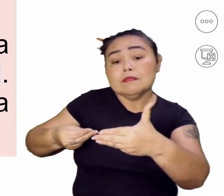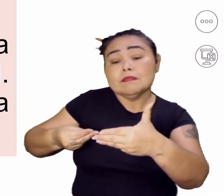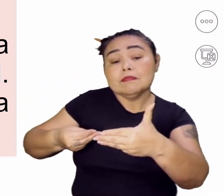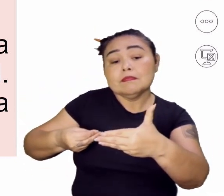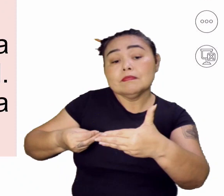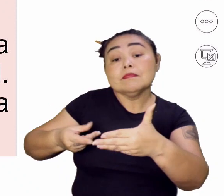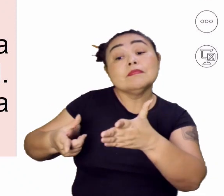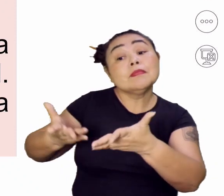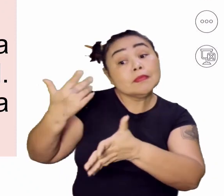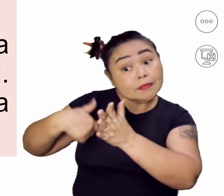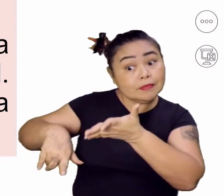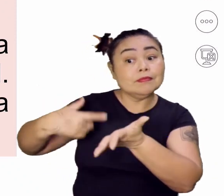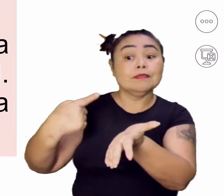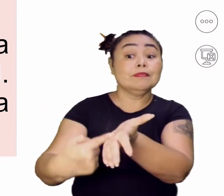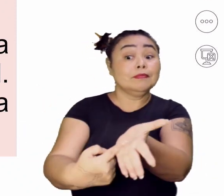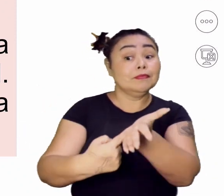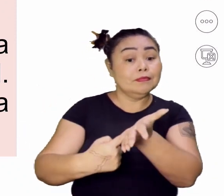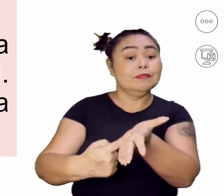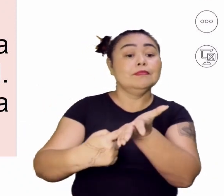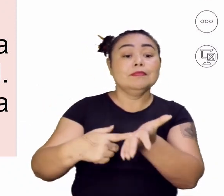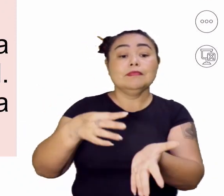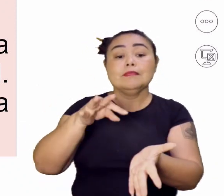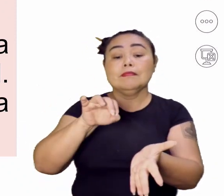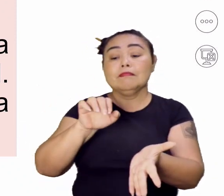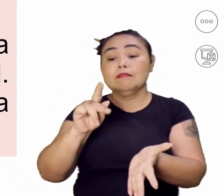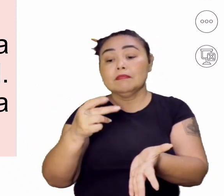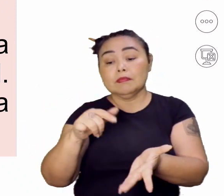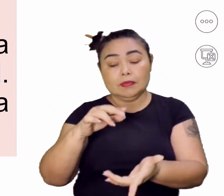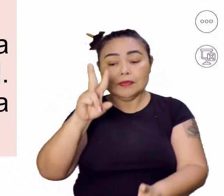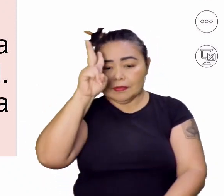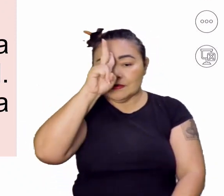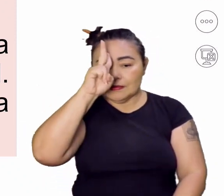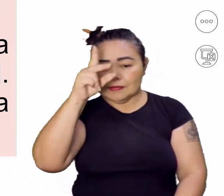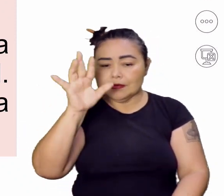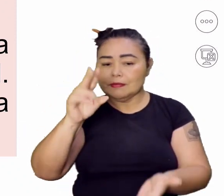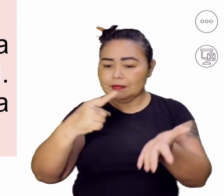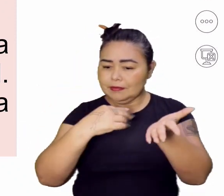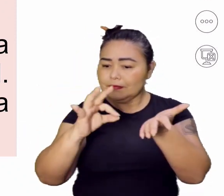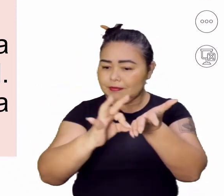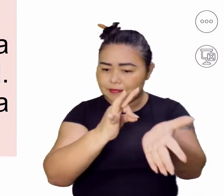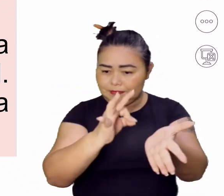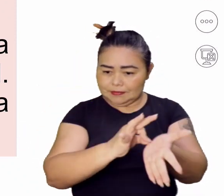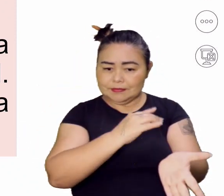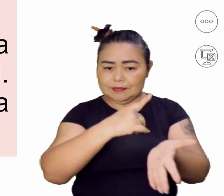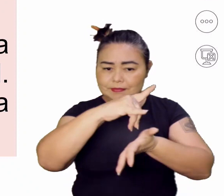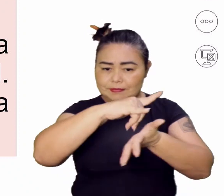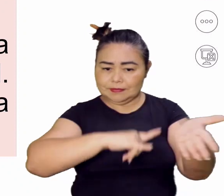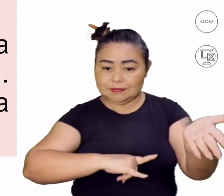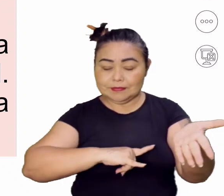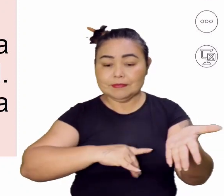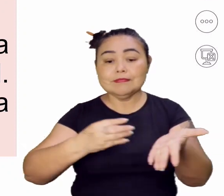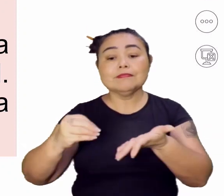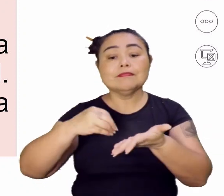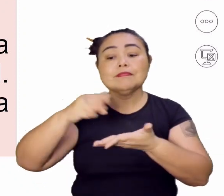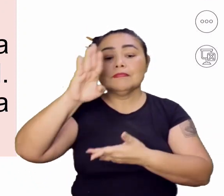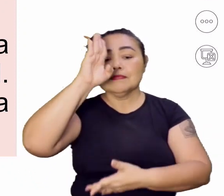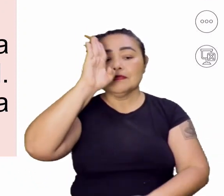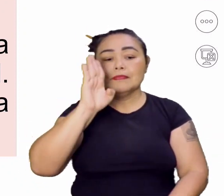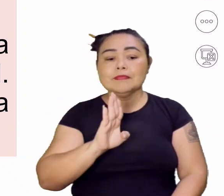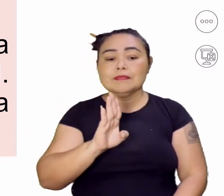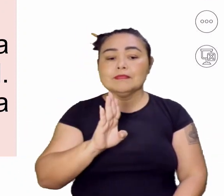tinha sido estabelecida pelo Tratado de Tordesilhas. lembra do Tratado de Tordesilhas? E o envio ao Brasil de um